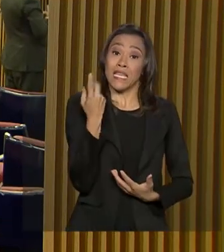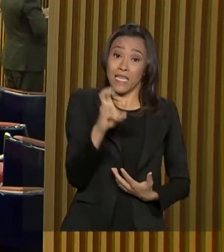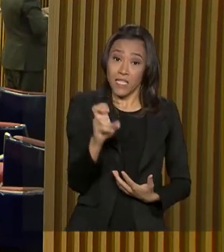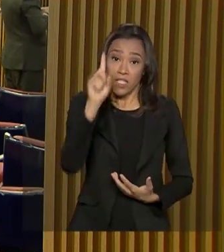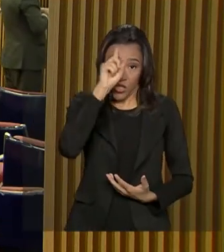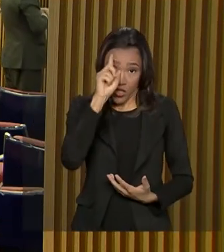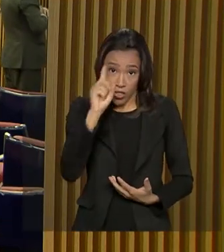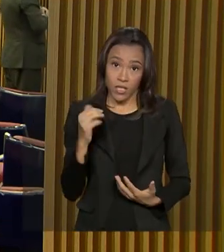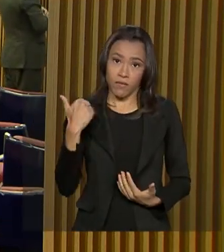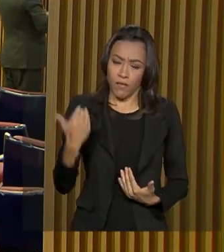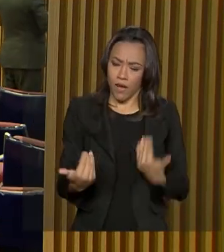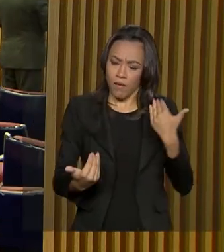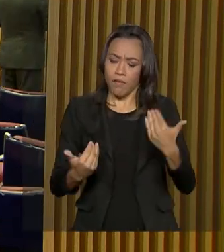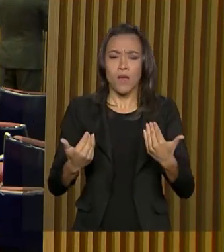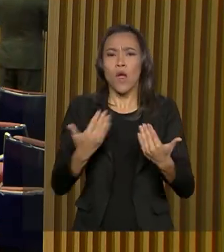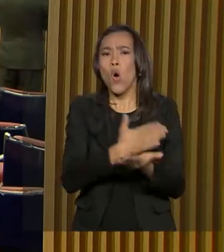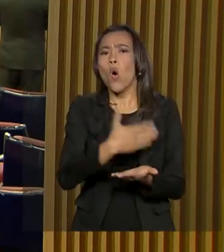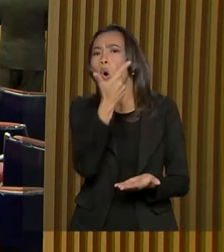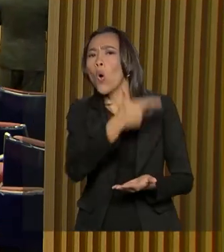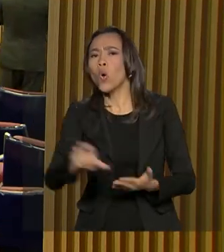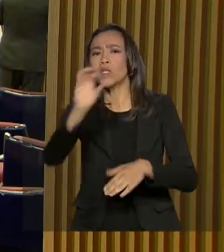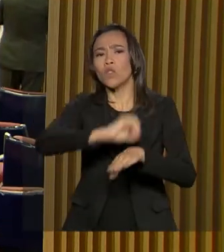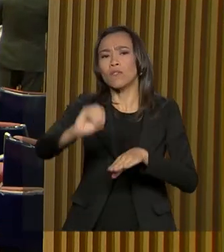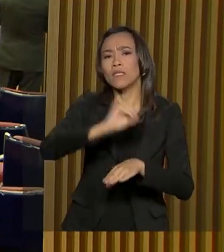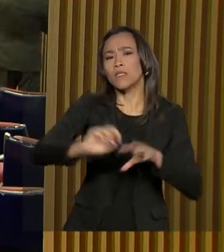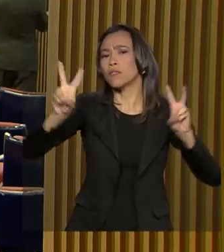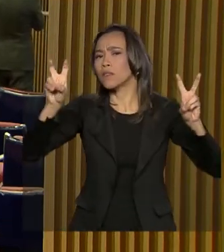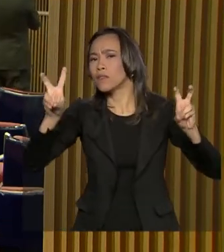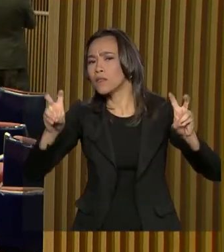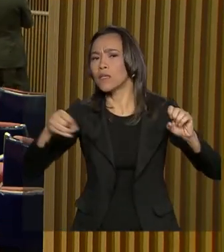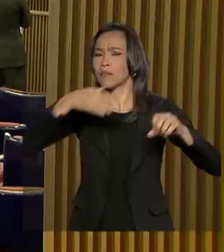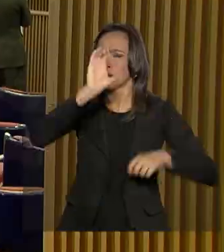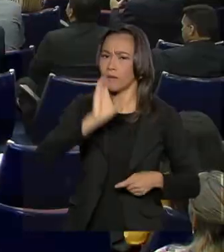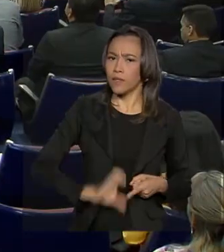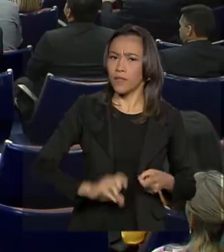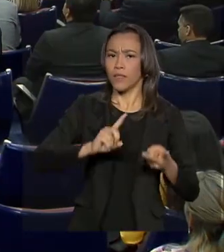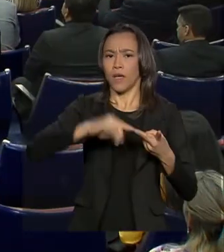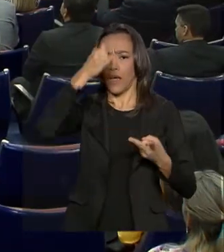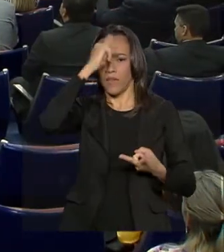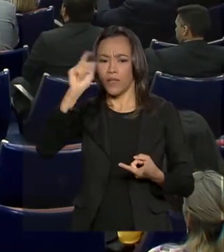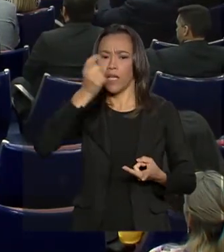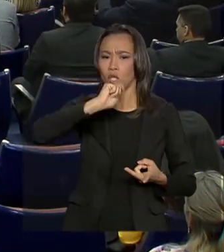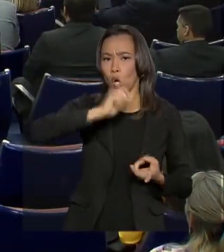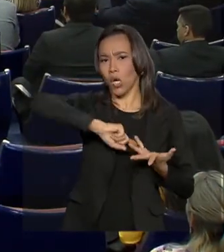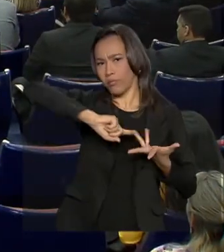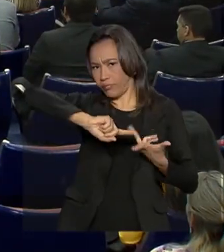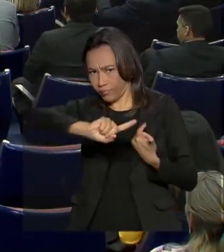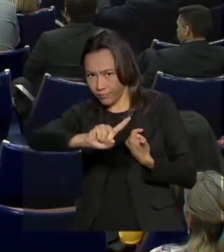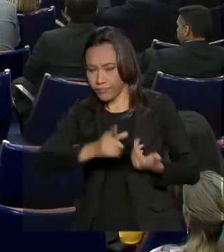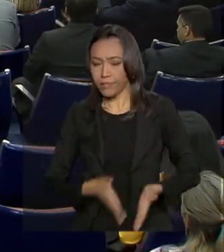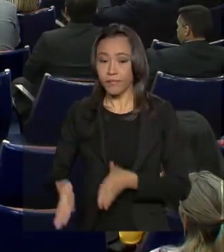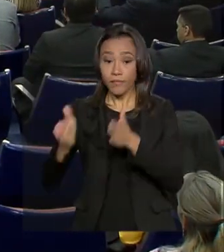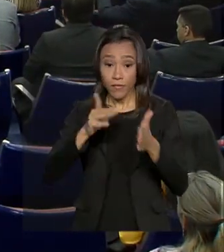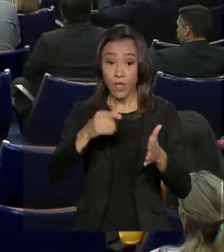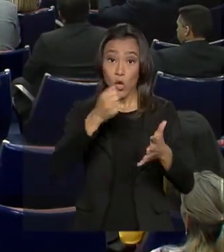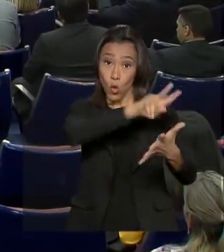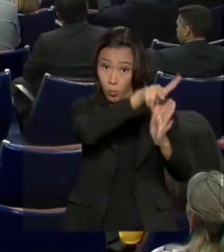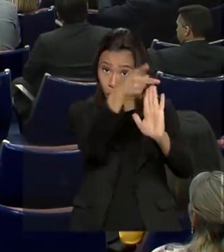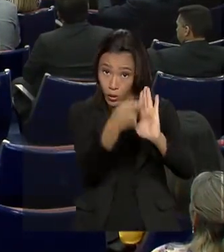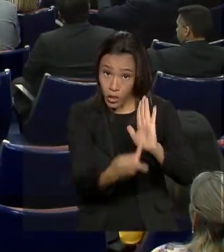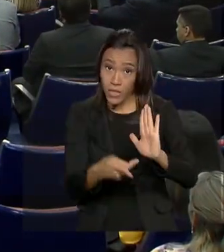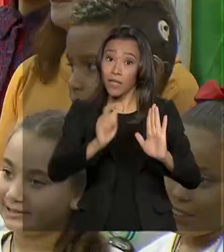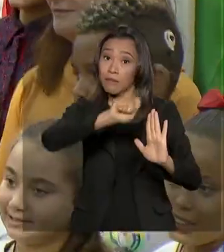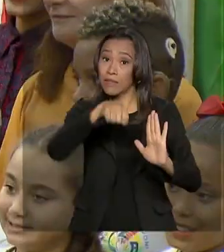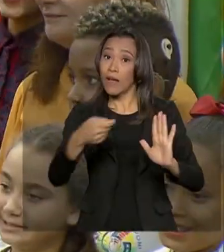começa também a outras oficinas, pensando em cidadania, prevenção das drogas. O projeto Sinais conta com a parceria do Pátria